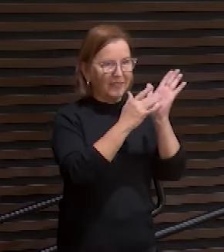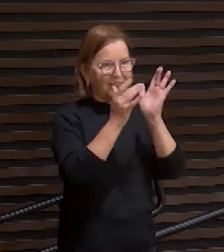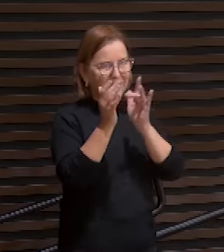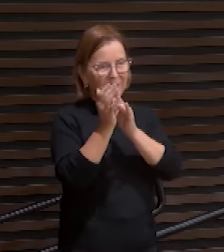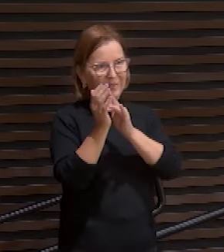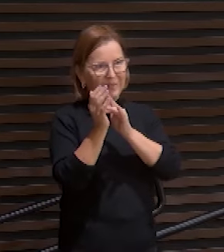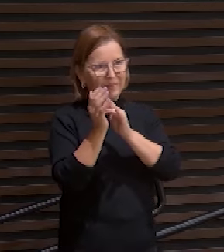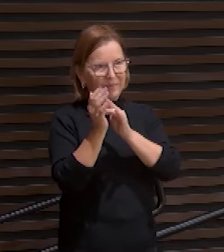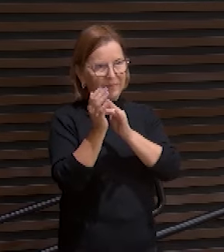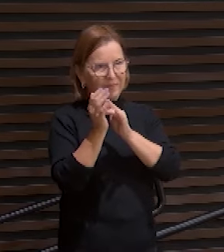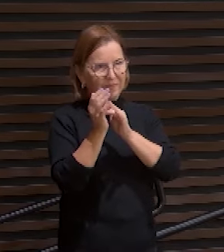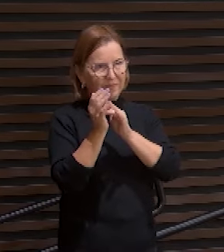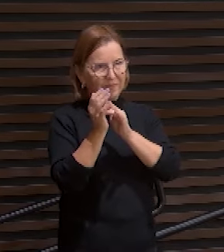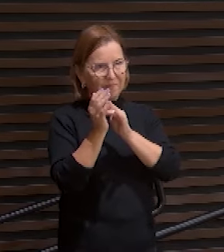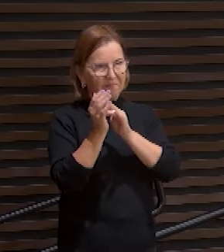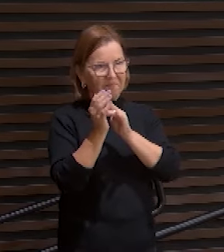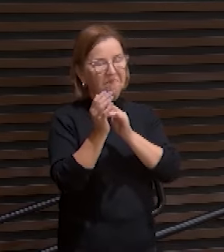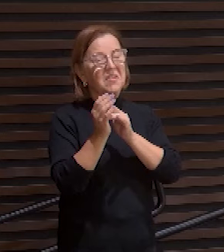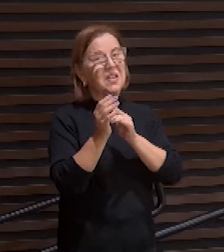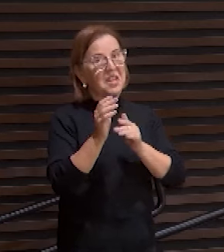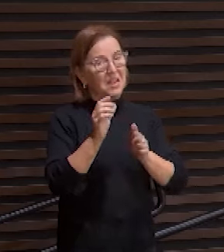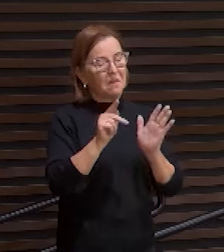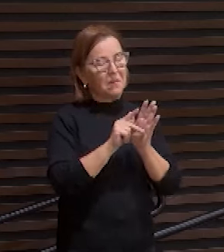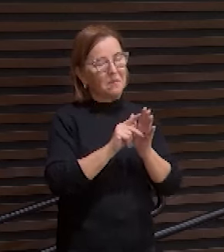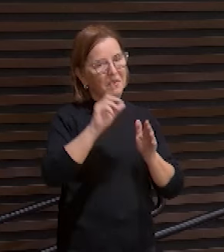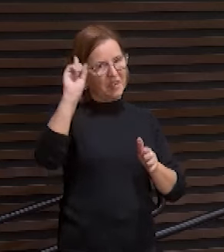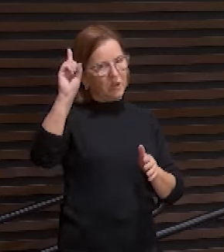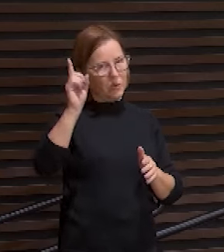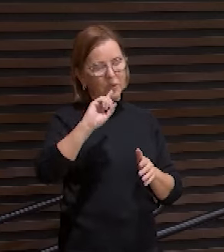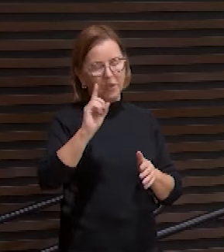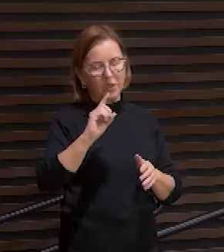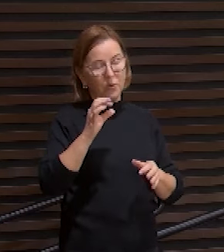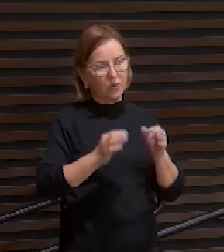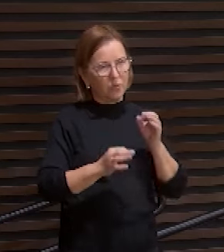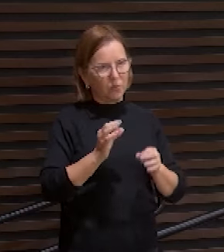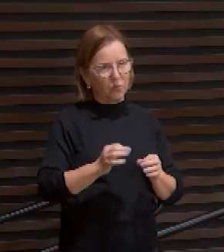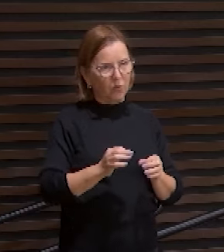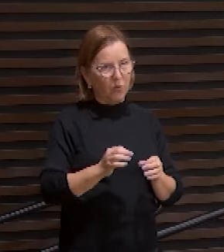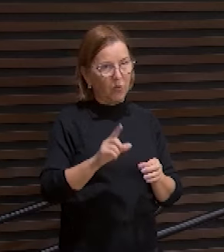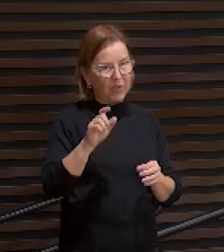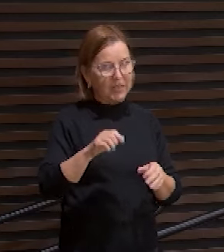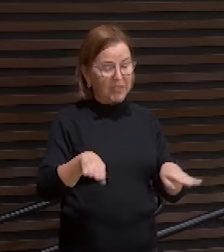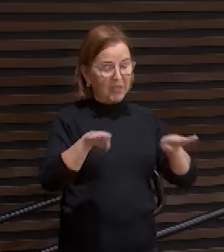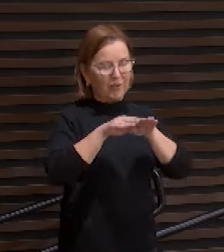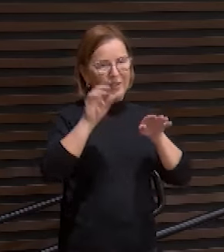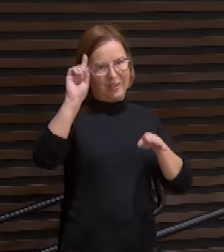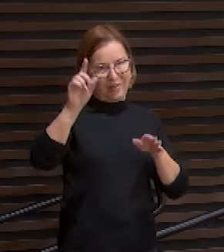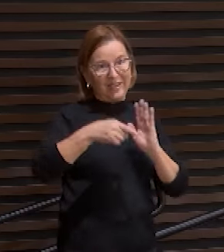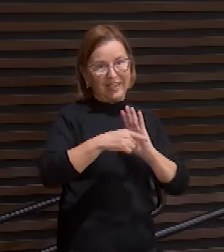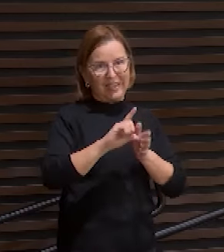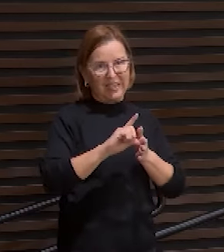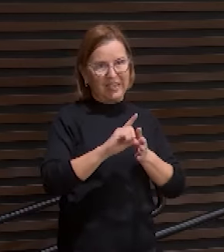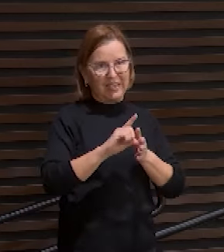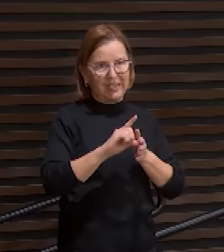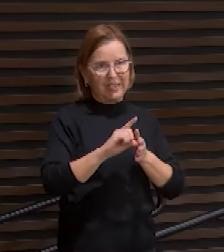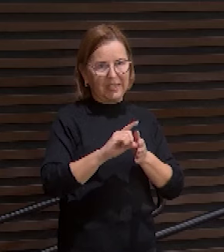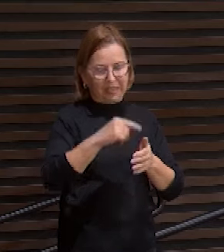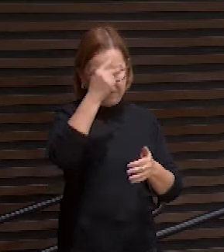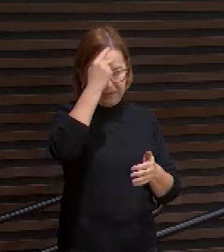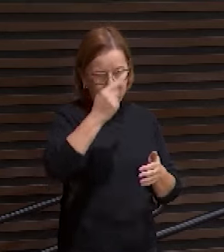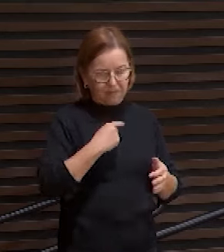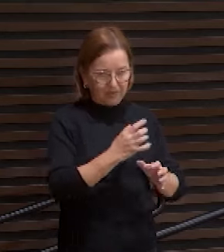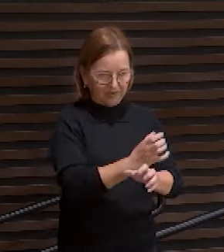subsistindo em forma de Deus, não julgou como usurpação o ser igual a Deus. Antes, a si mesmo se